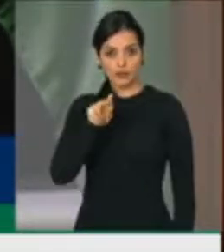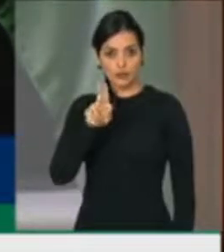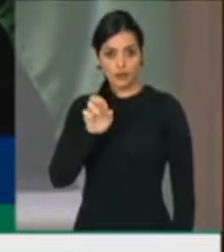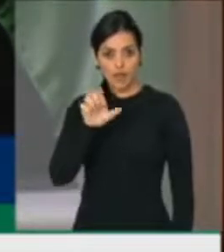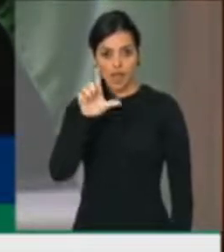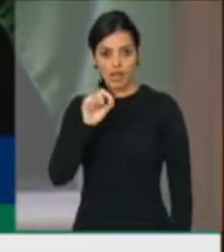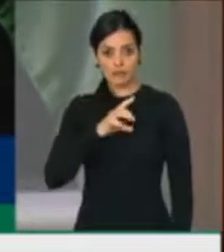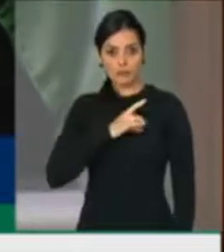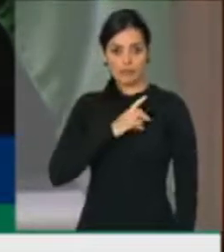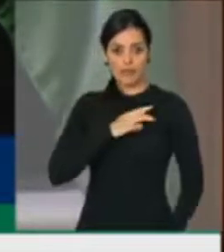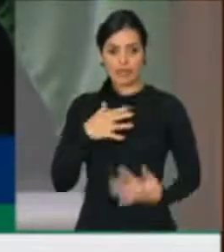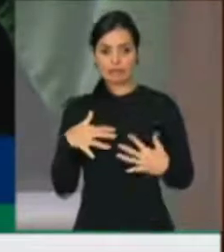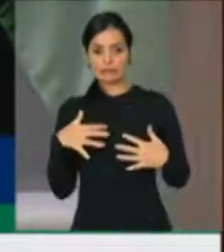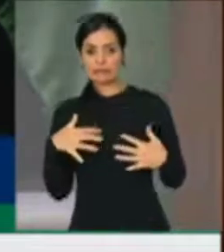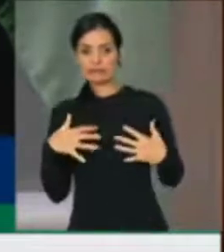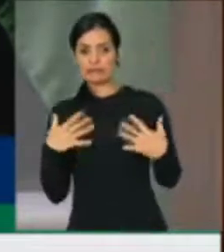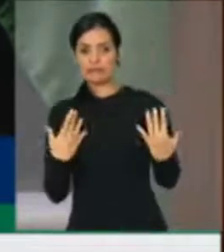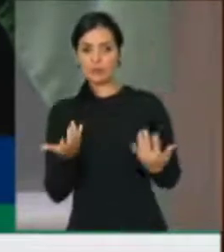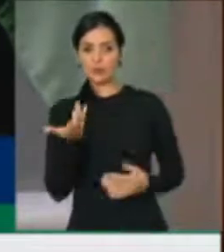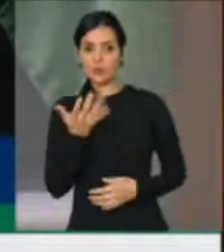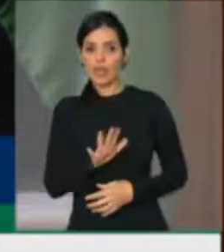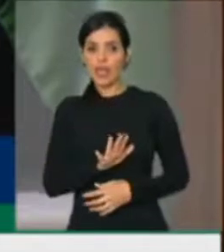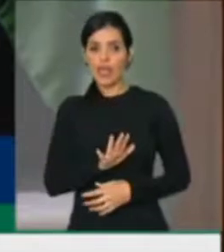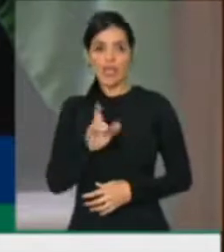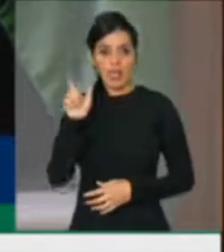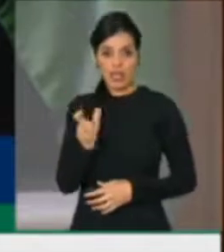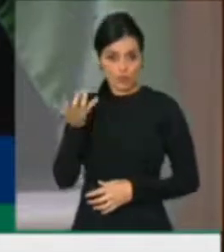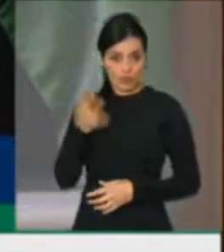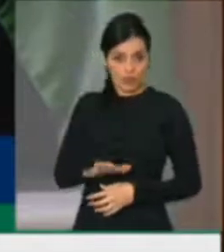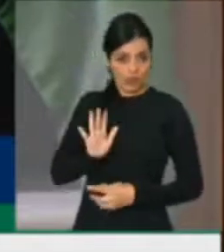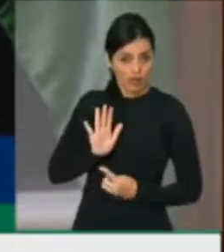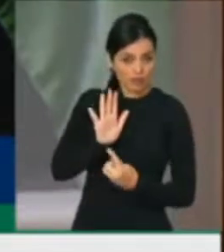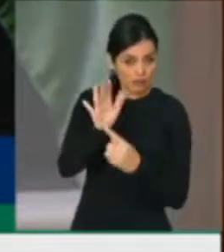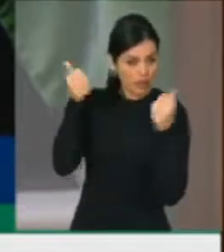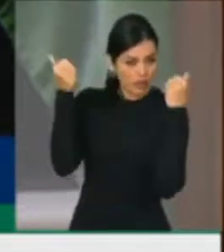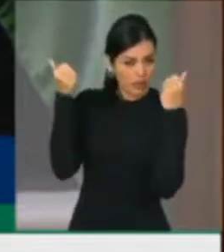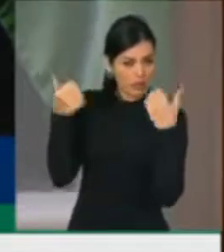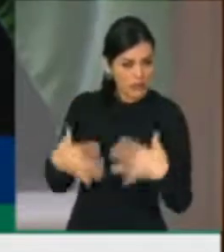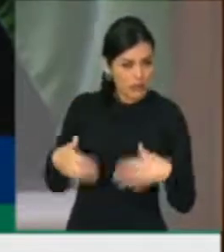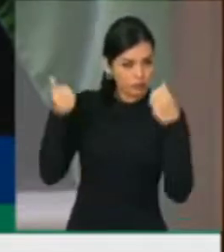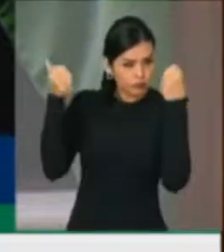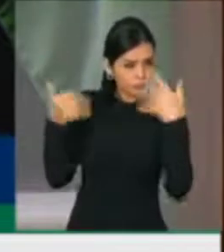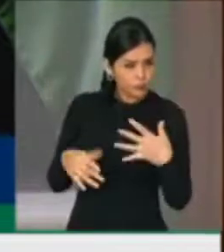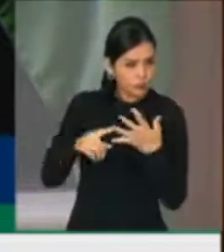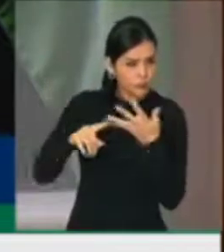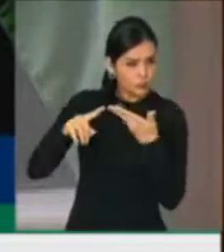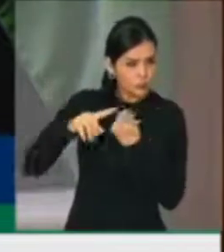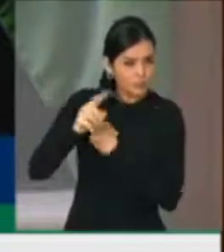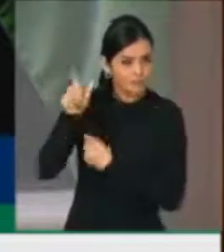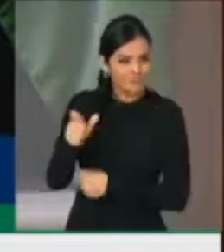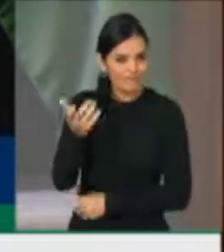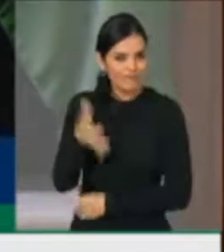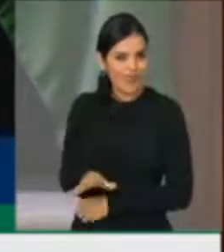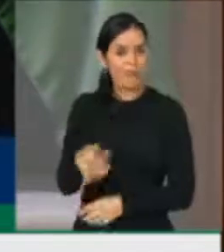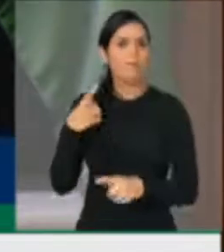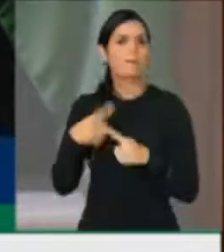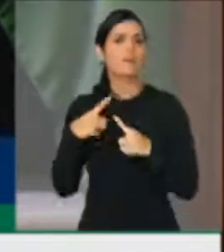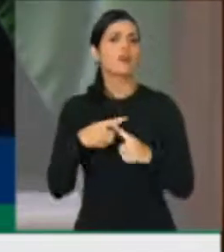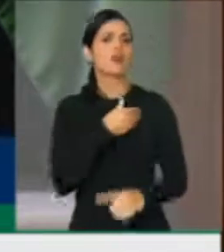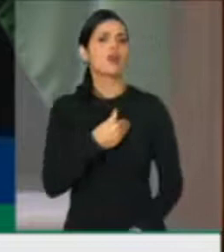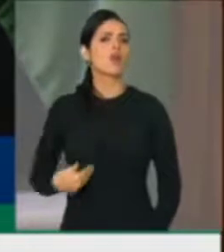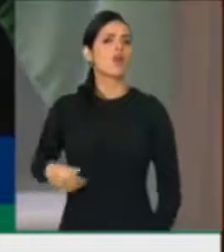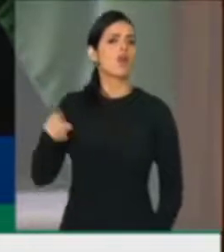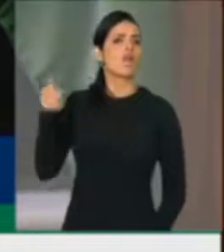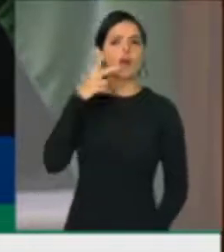apresentar as suas explicações. Por que o governo tanto teme